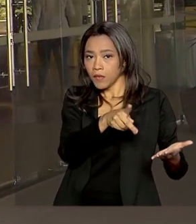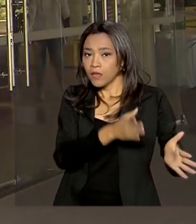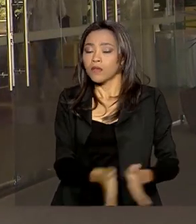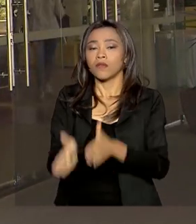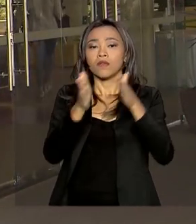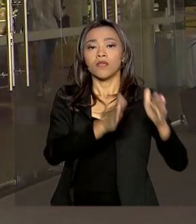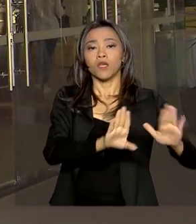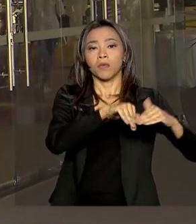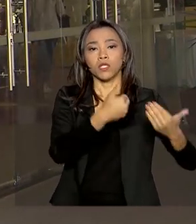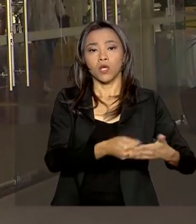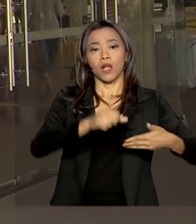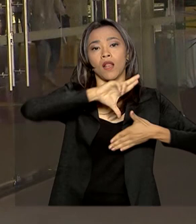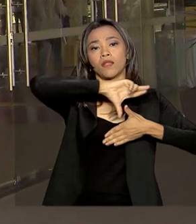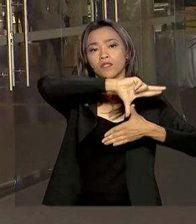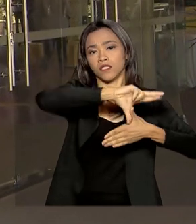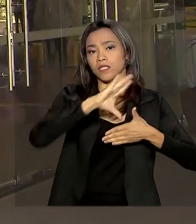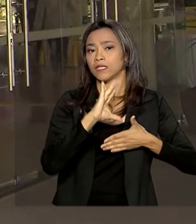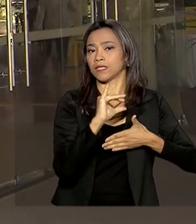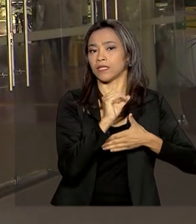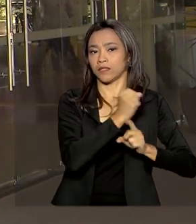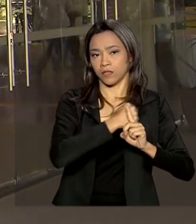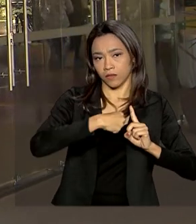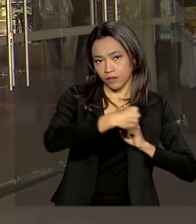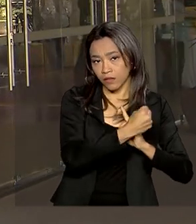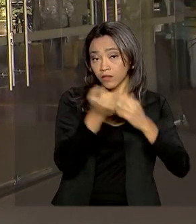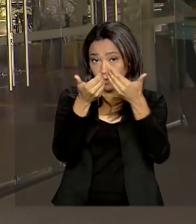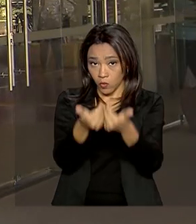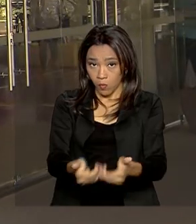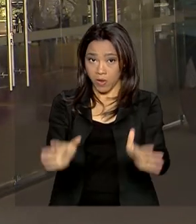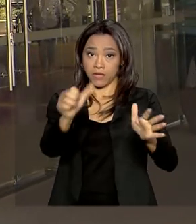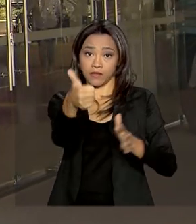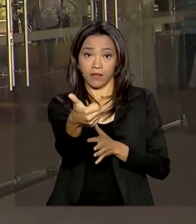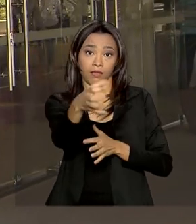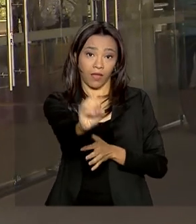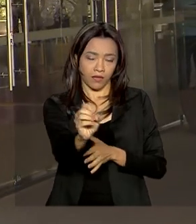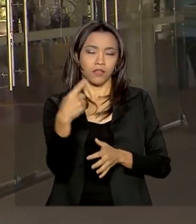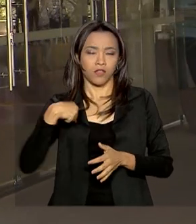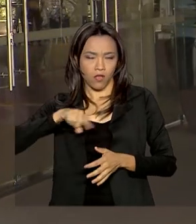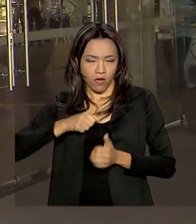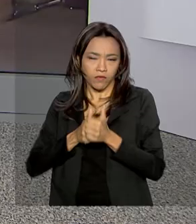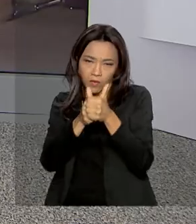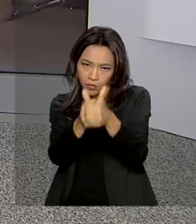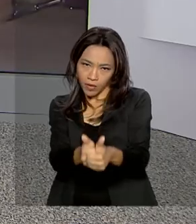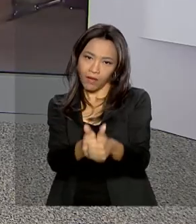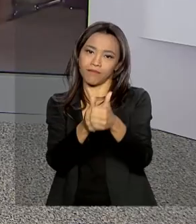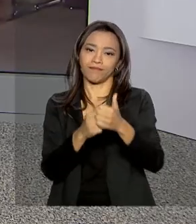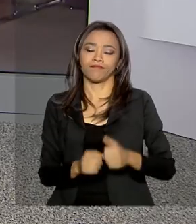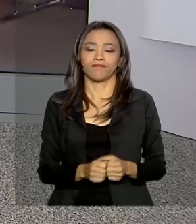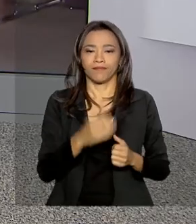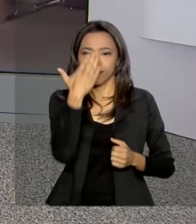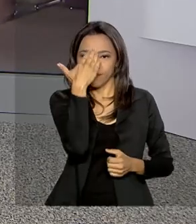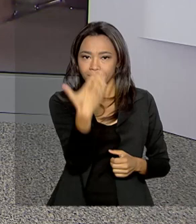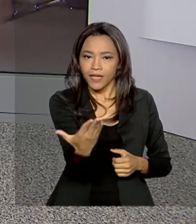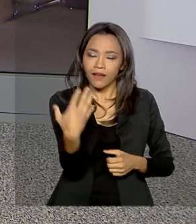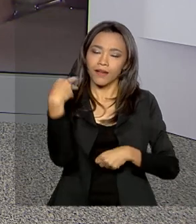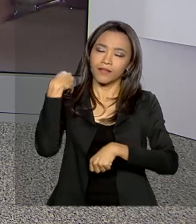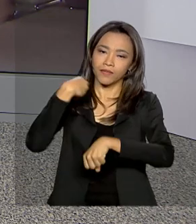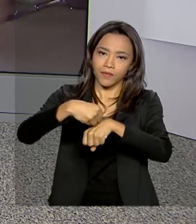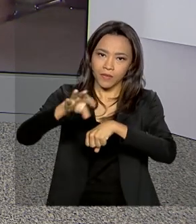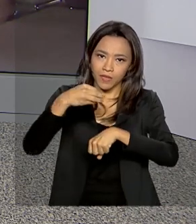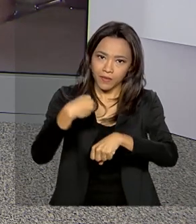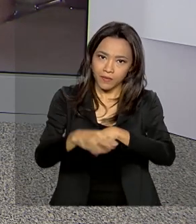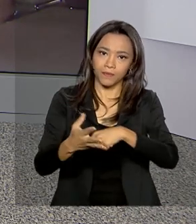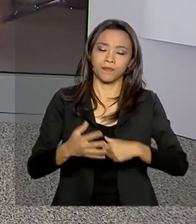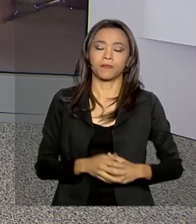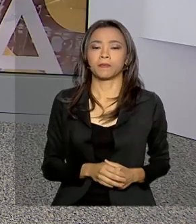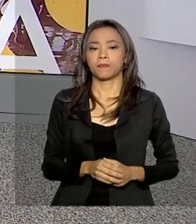-Americana de Ciências Sociais. O evento começa às 10 horas e a gente vai acompanhar. Renata. Obrigada, Lu, pelas suas informações ao